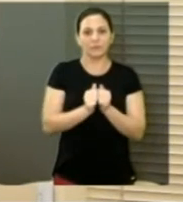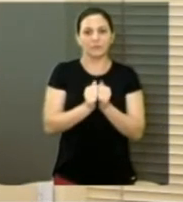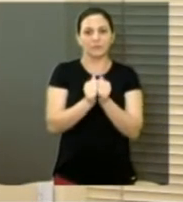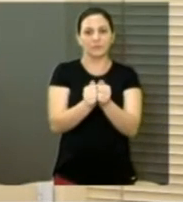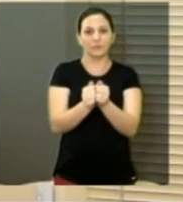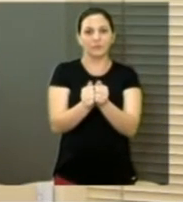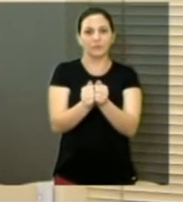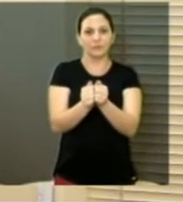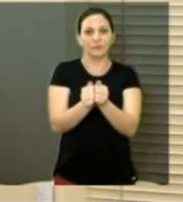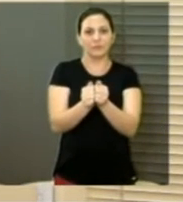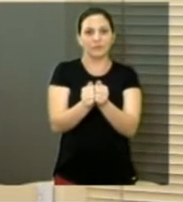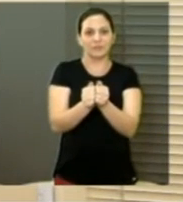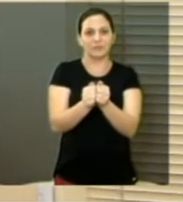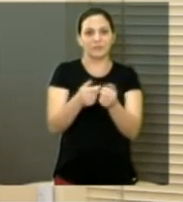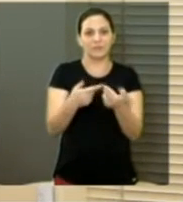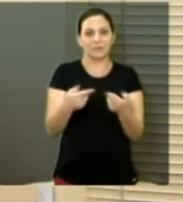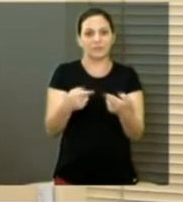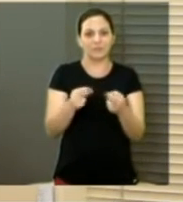afilhado Pedro está aí também.